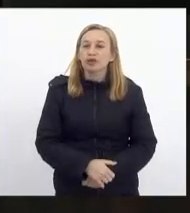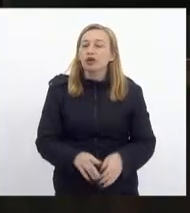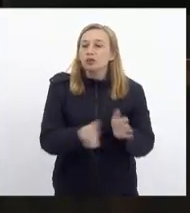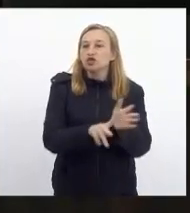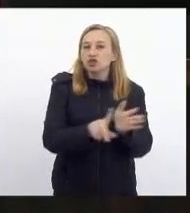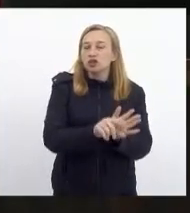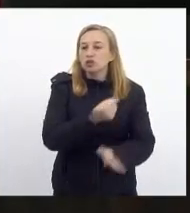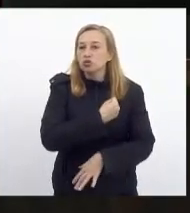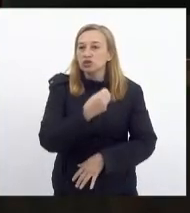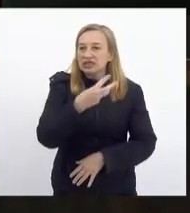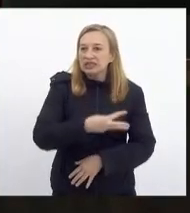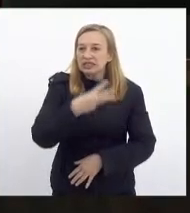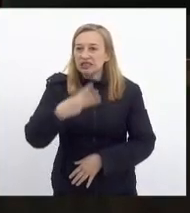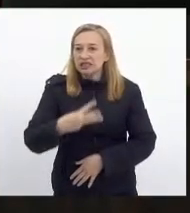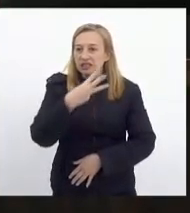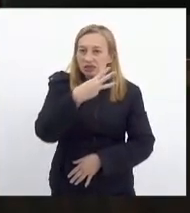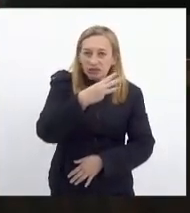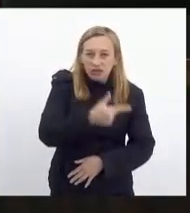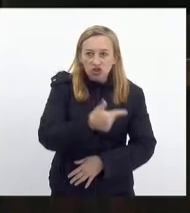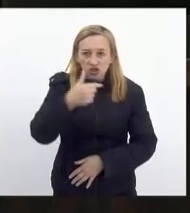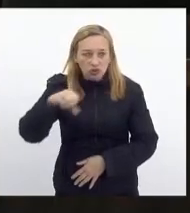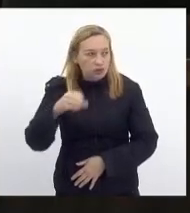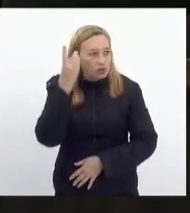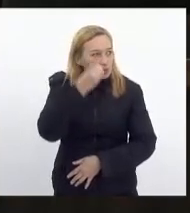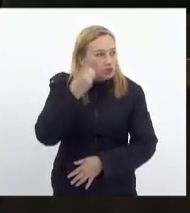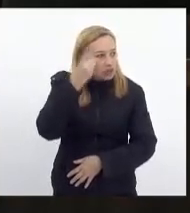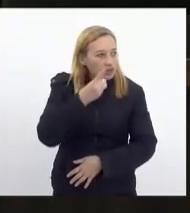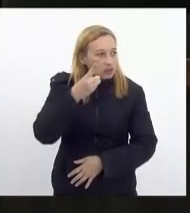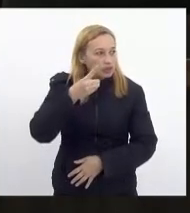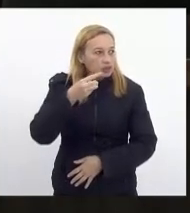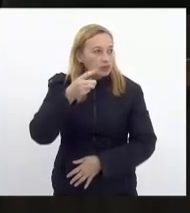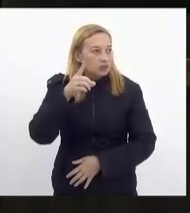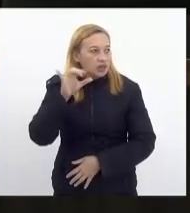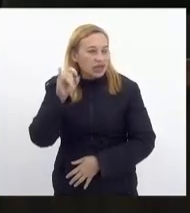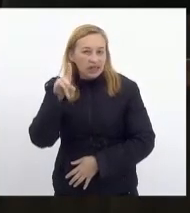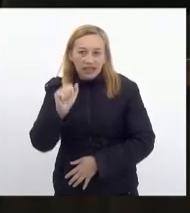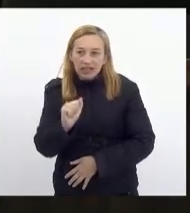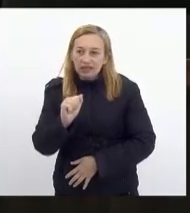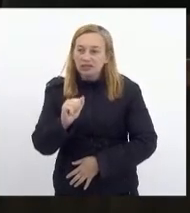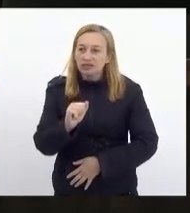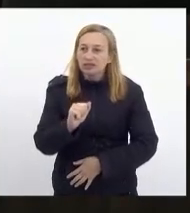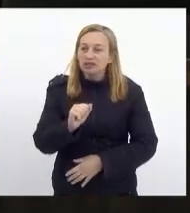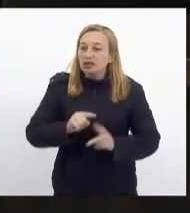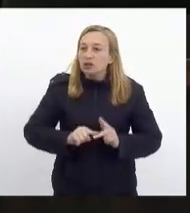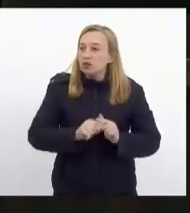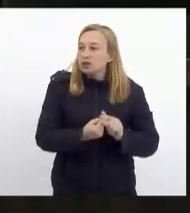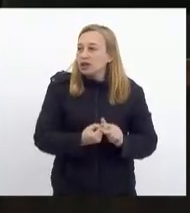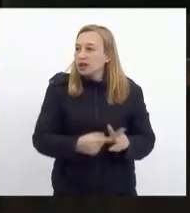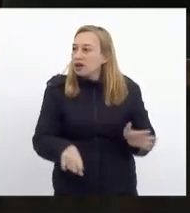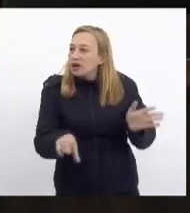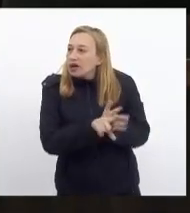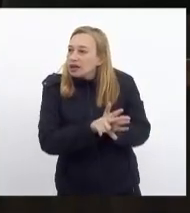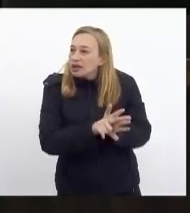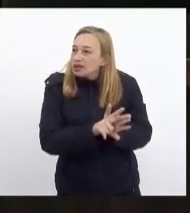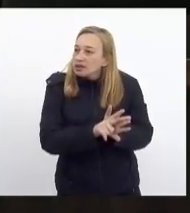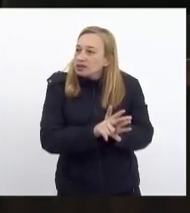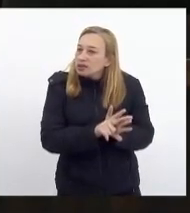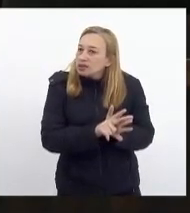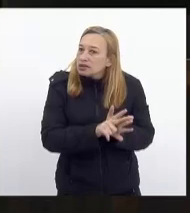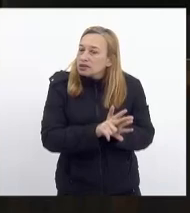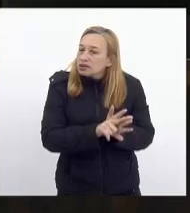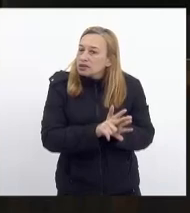Prejudicados. número 33, 2019. Doutor, deputado Márcio Canella, que altera a lei